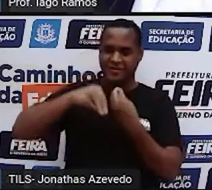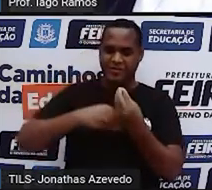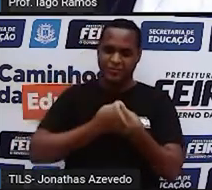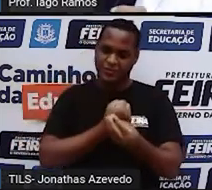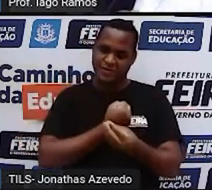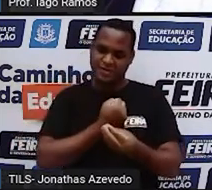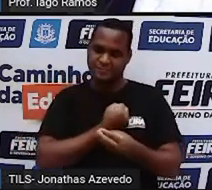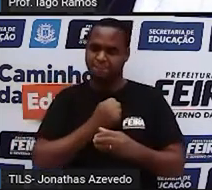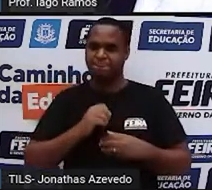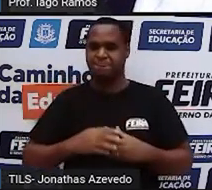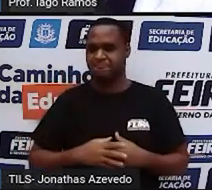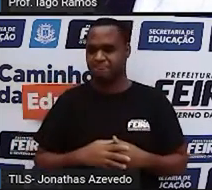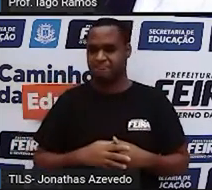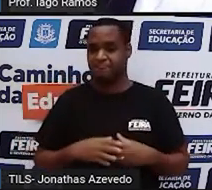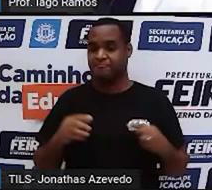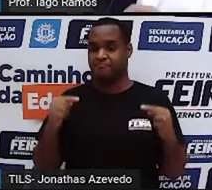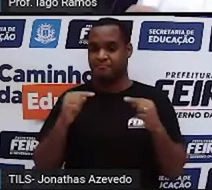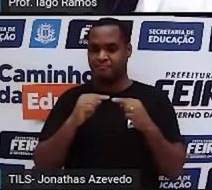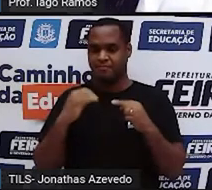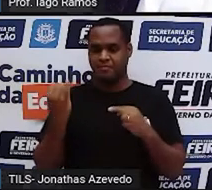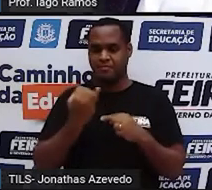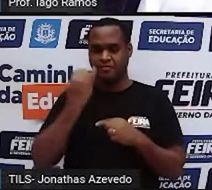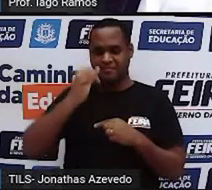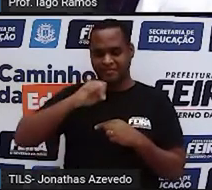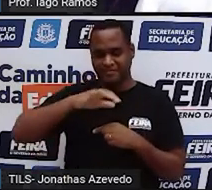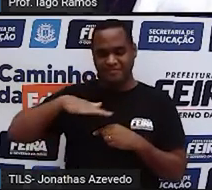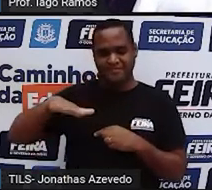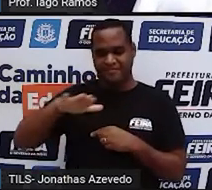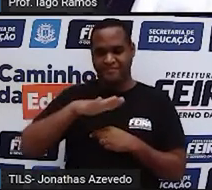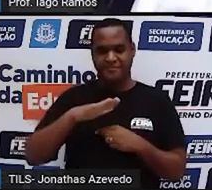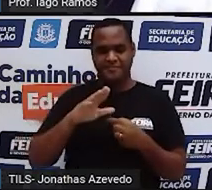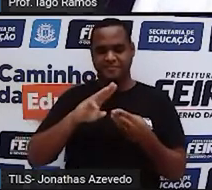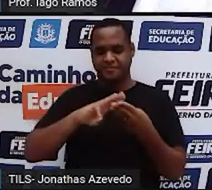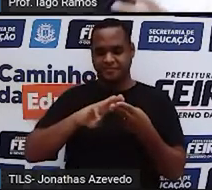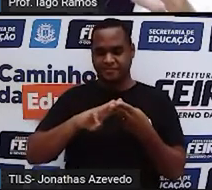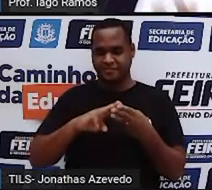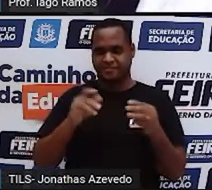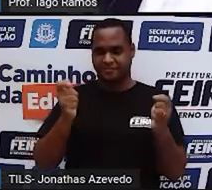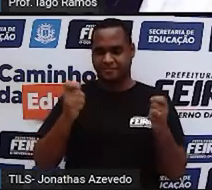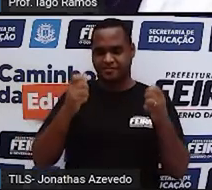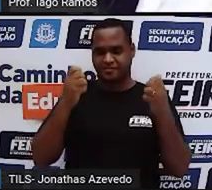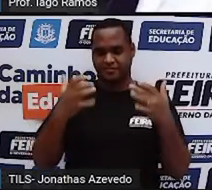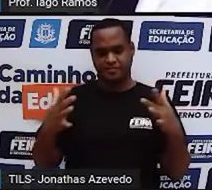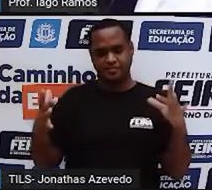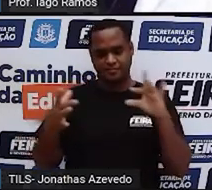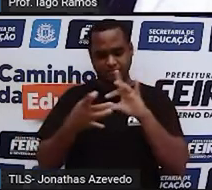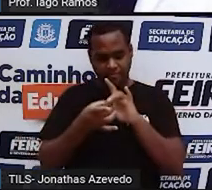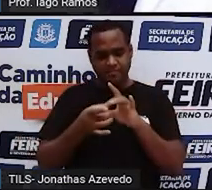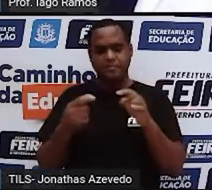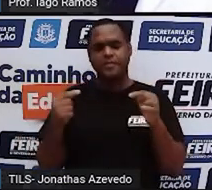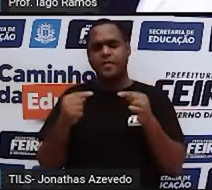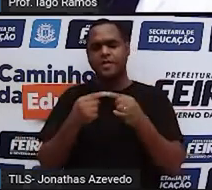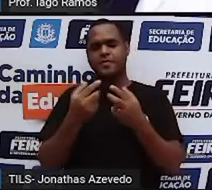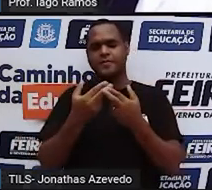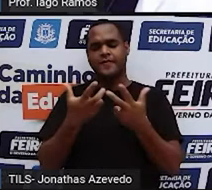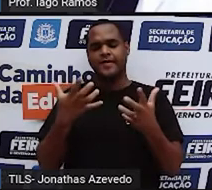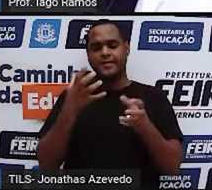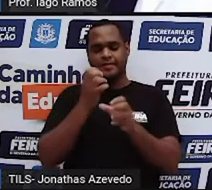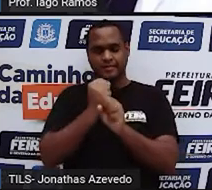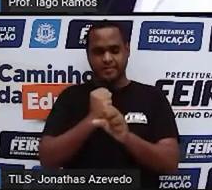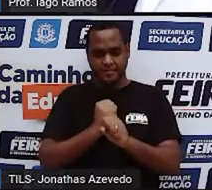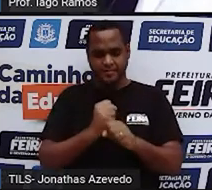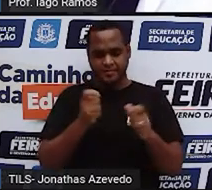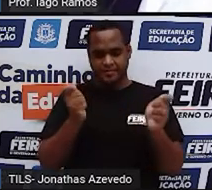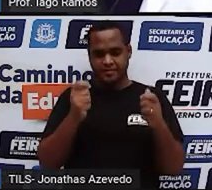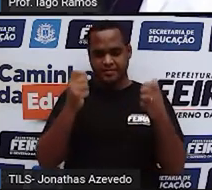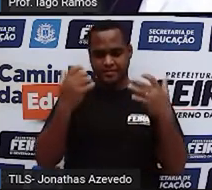Álgebra, que é uma importante área da matemática e que tem a ver com aqueles cálculos que a